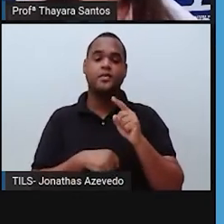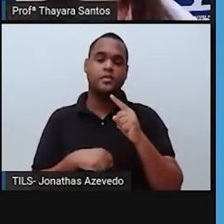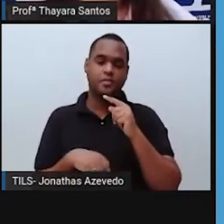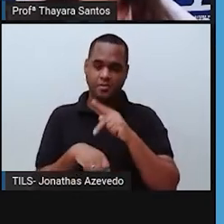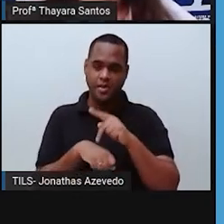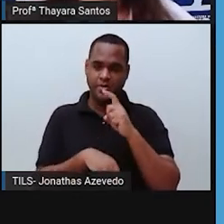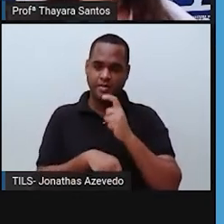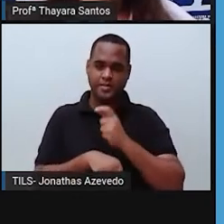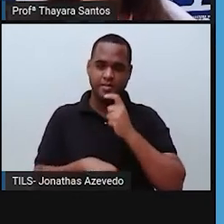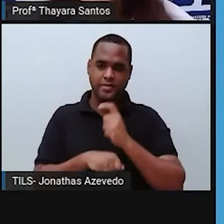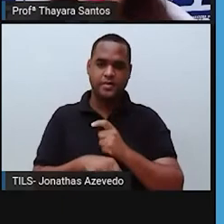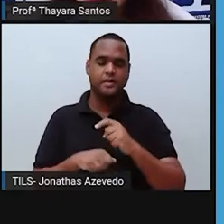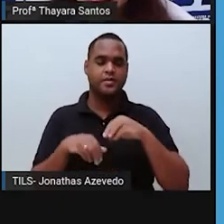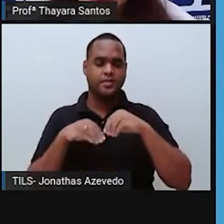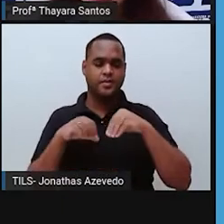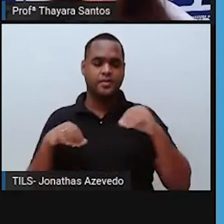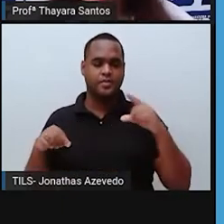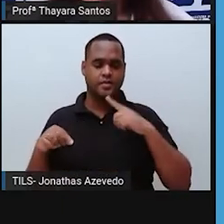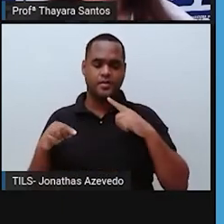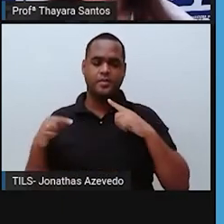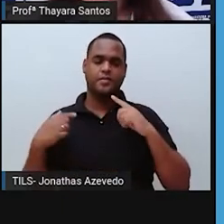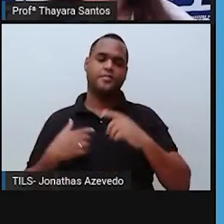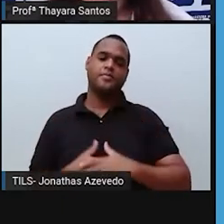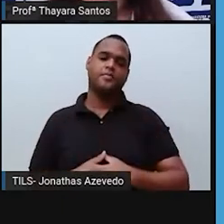rochosa da Terra, superficial da Terra.